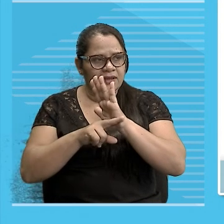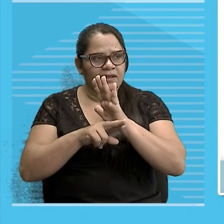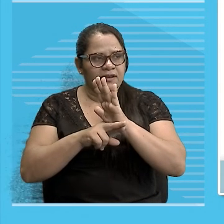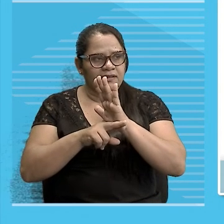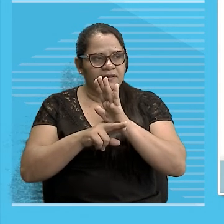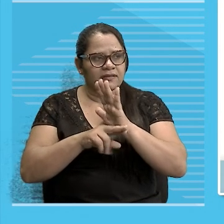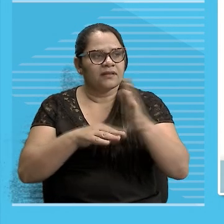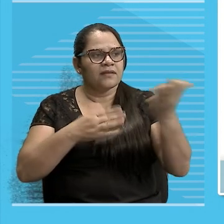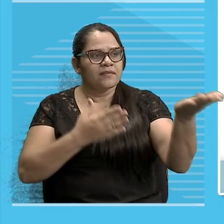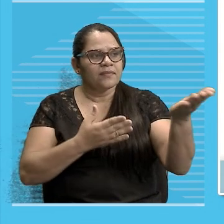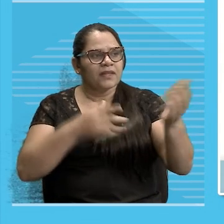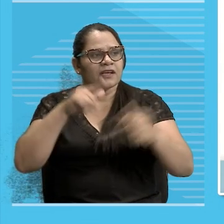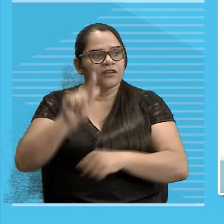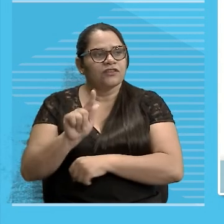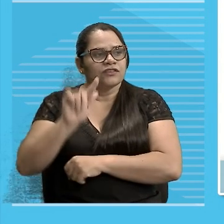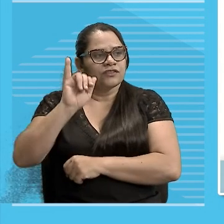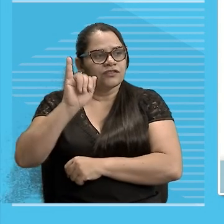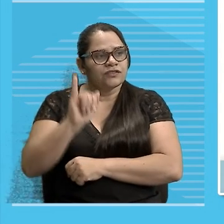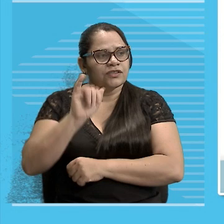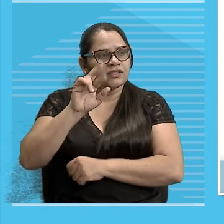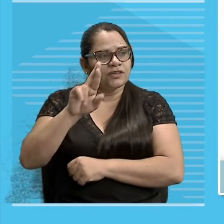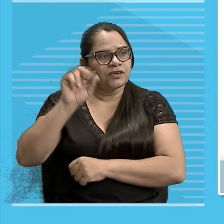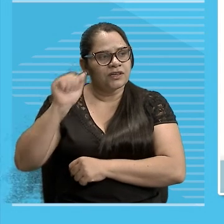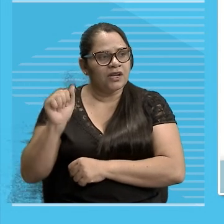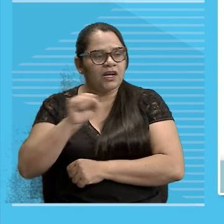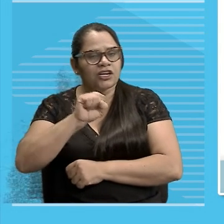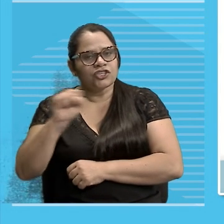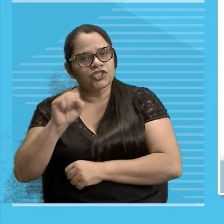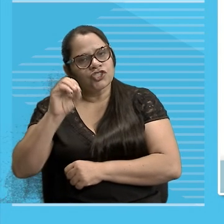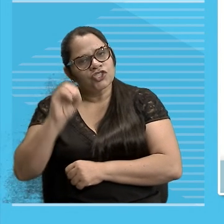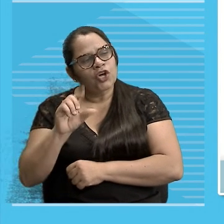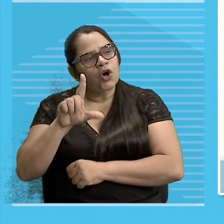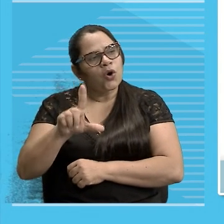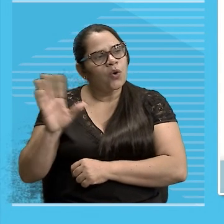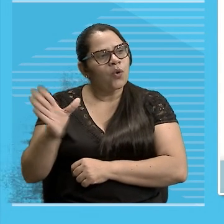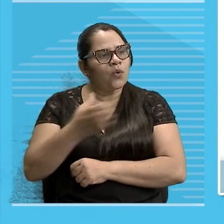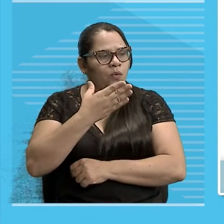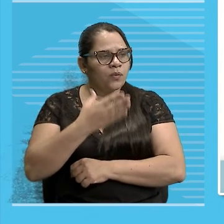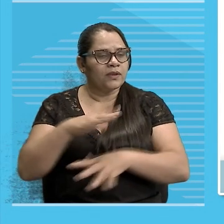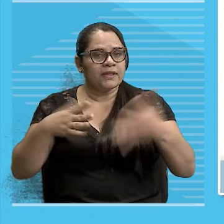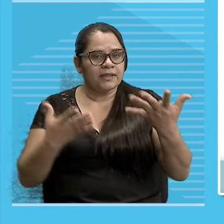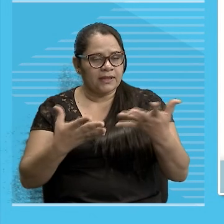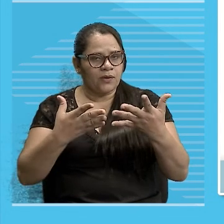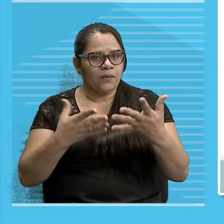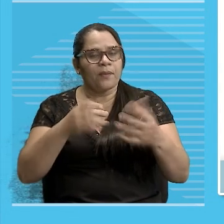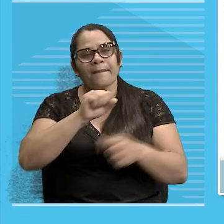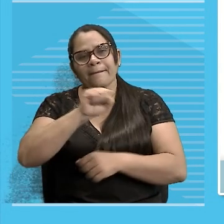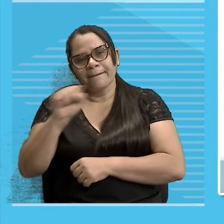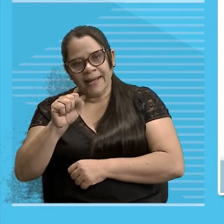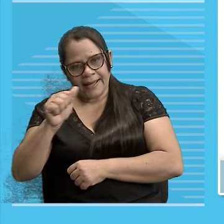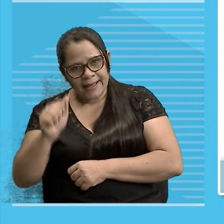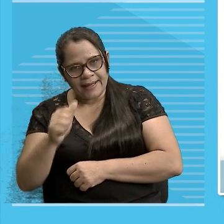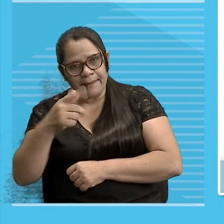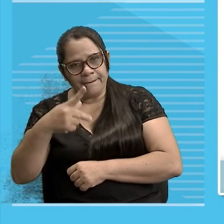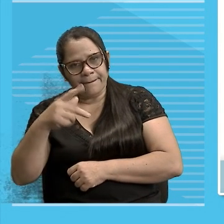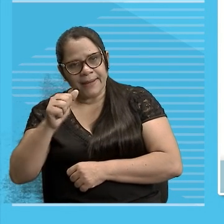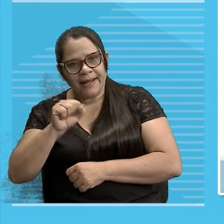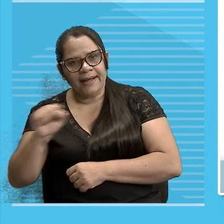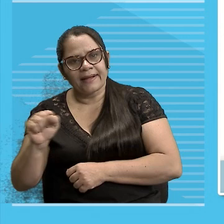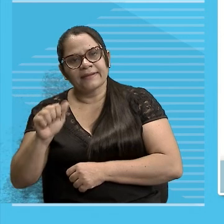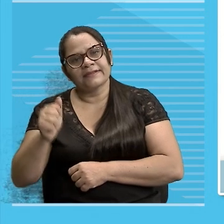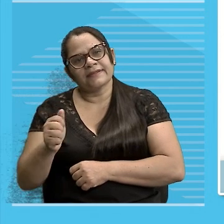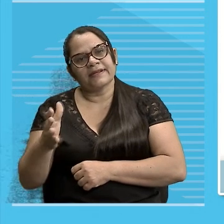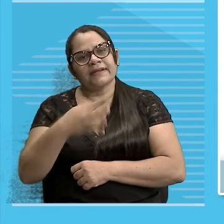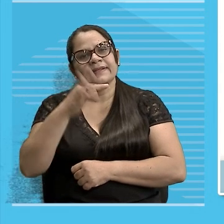o sol Gira os sóis Passa o tempo Está vendo que passa é verbo Então passa não vai para o plural Só o substantivo tempo